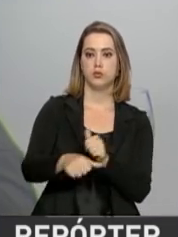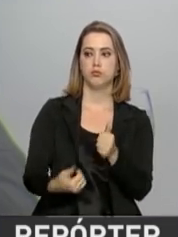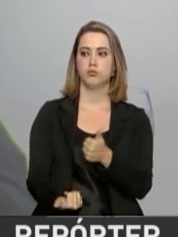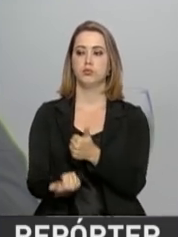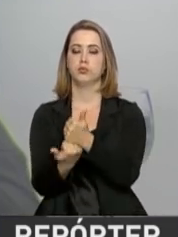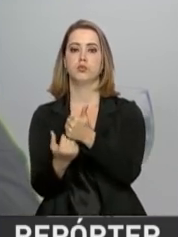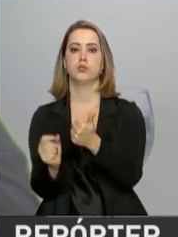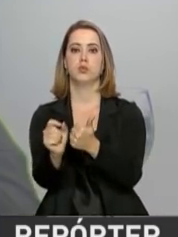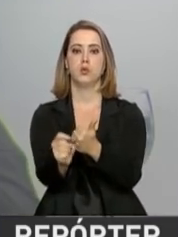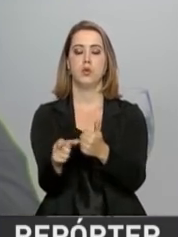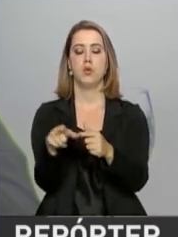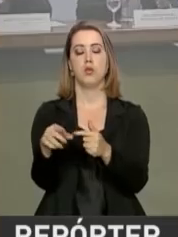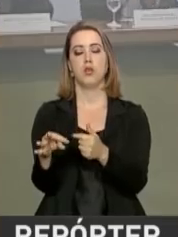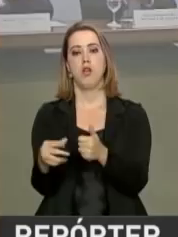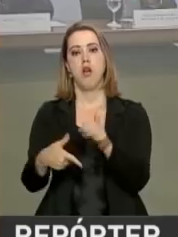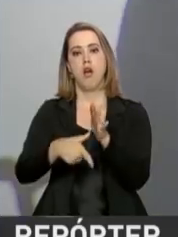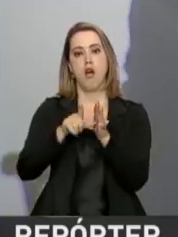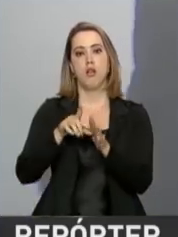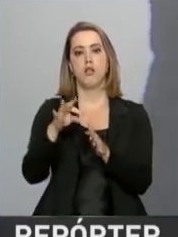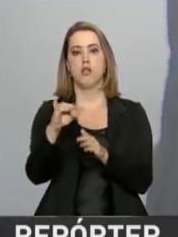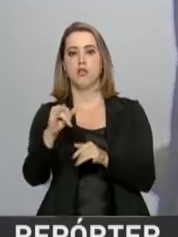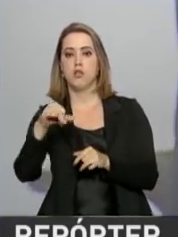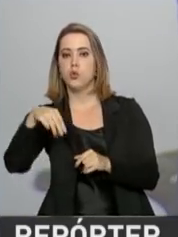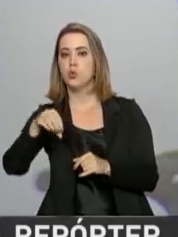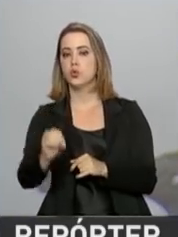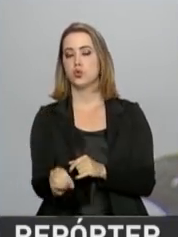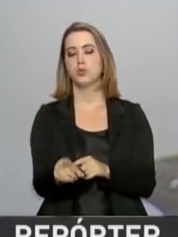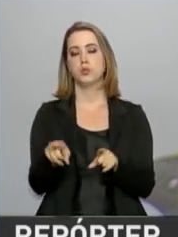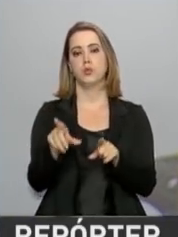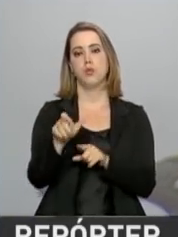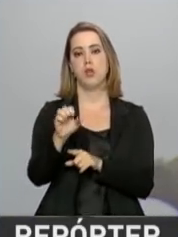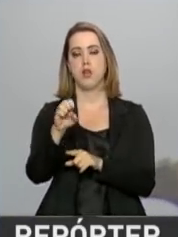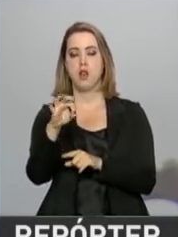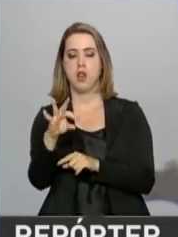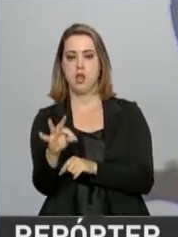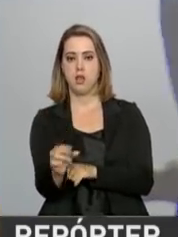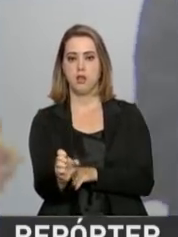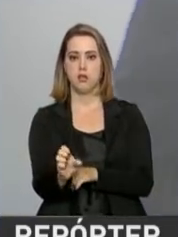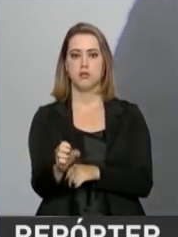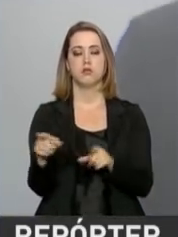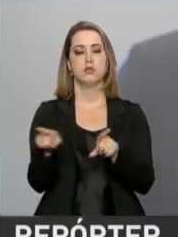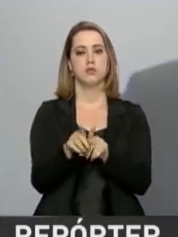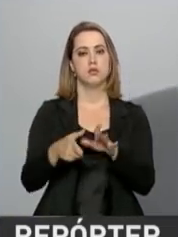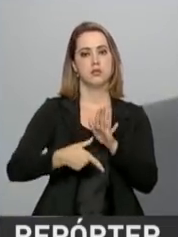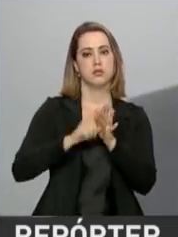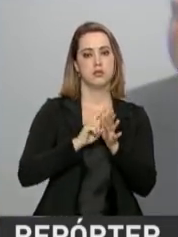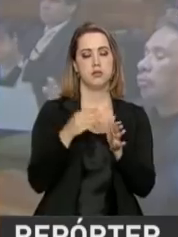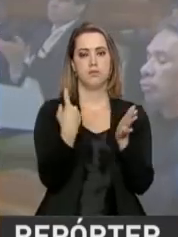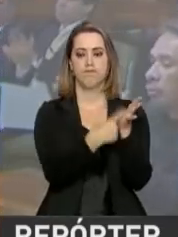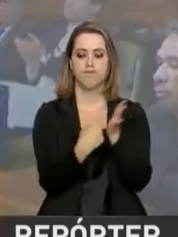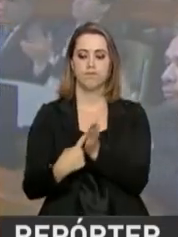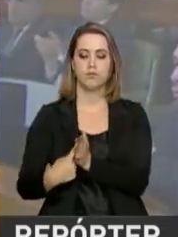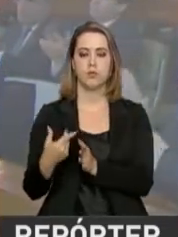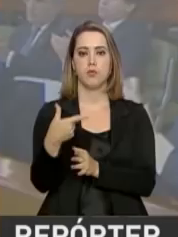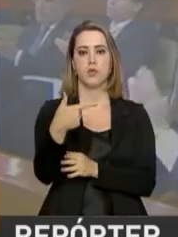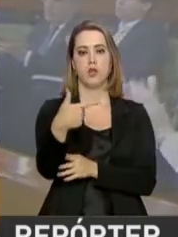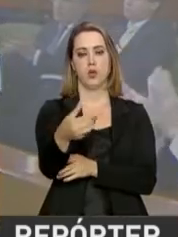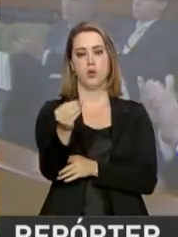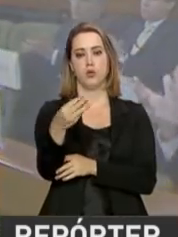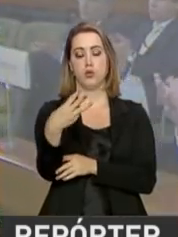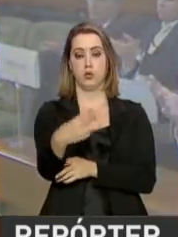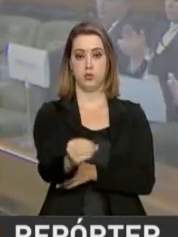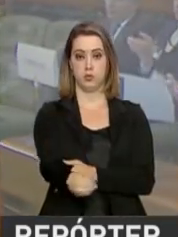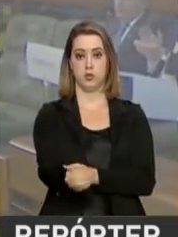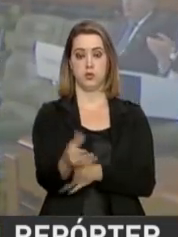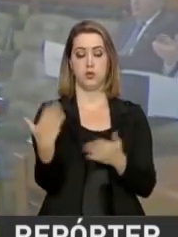Timor-Leste, Tawar Matanhuac. O Brasil deve pautar a atuação à frente da comunidade com base na Agenda 2030 das